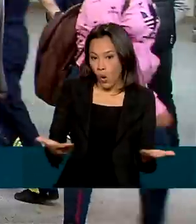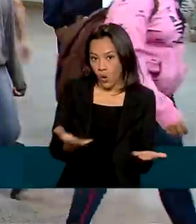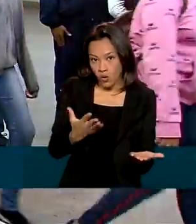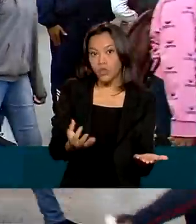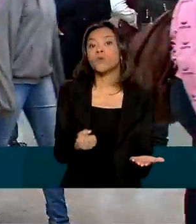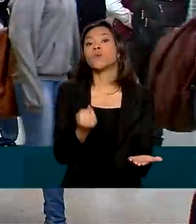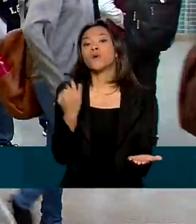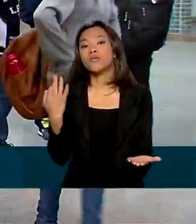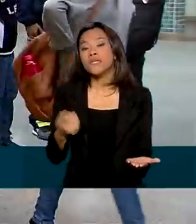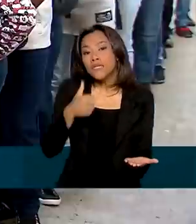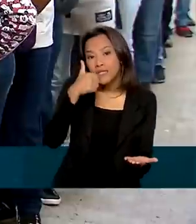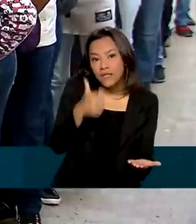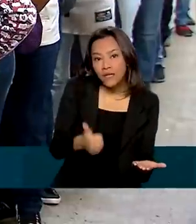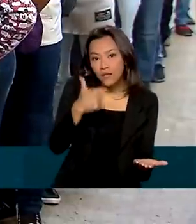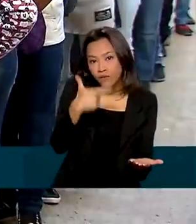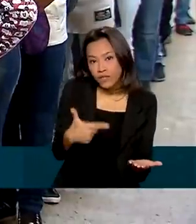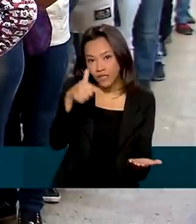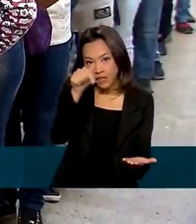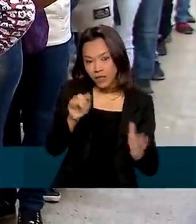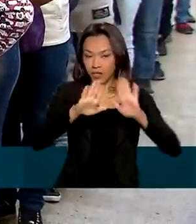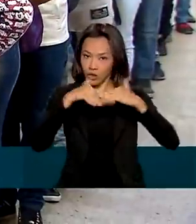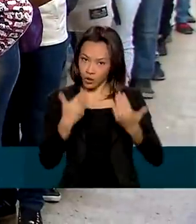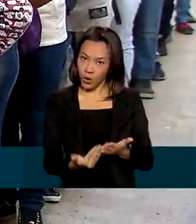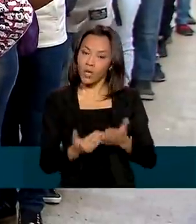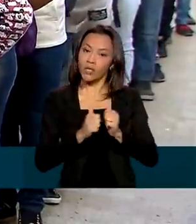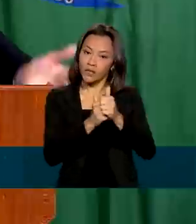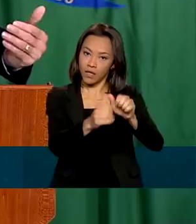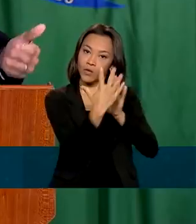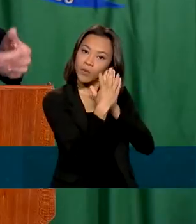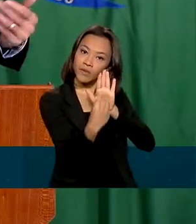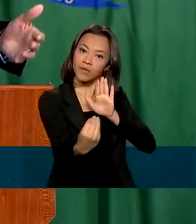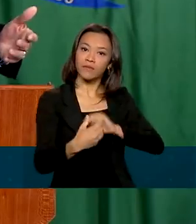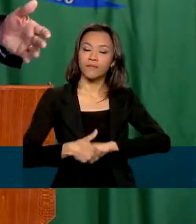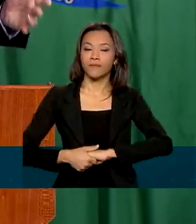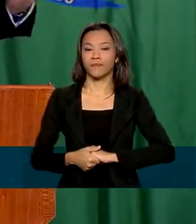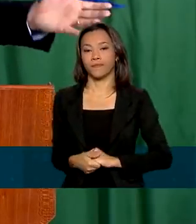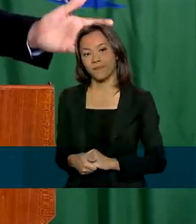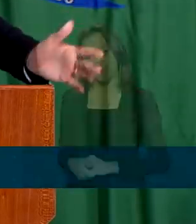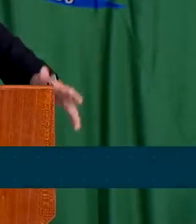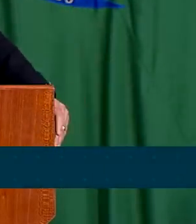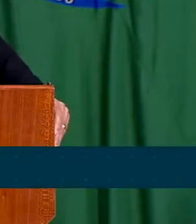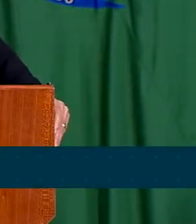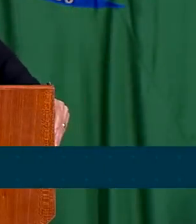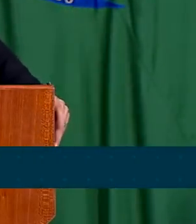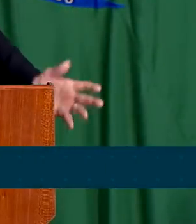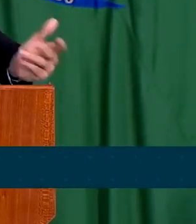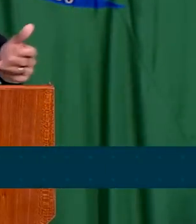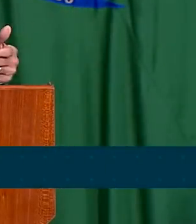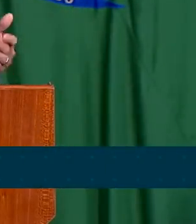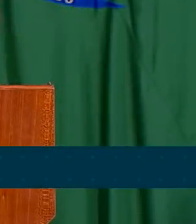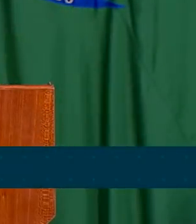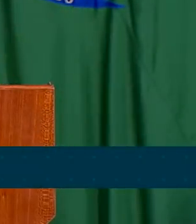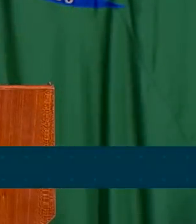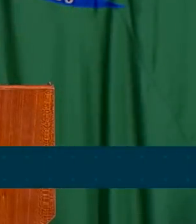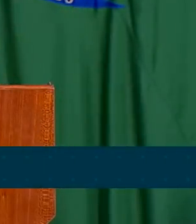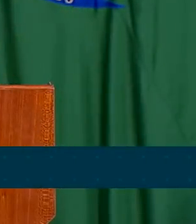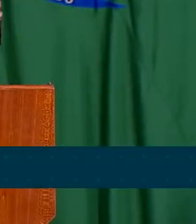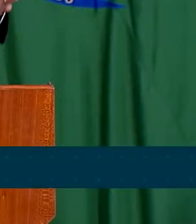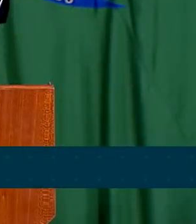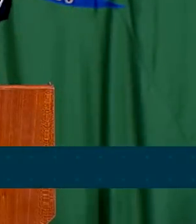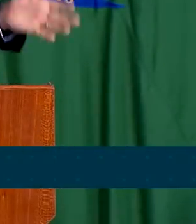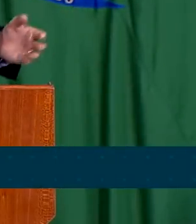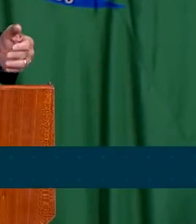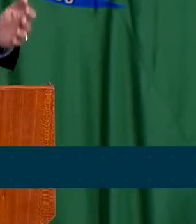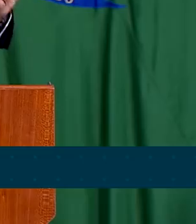127 escolas colocam em prática o modelo no país. O que nós queremos com as escolas cívico-militares? Mostrar para todos os